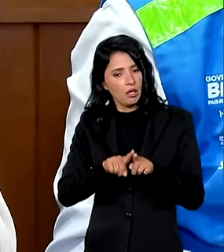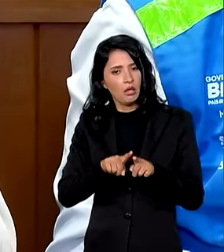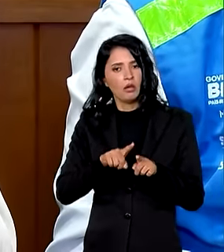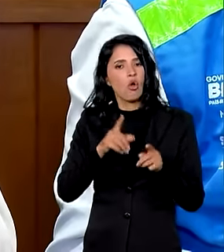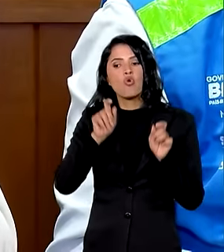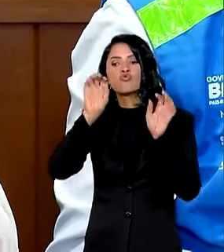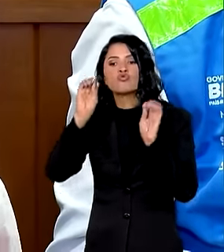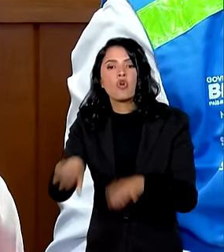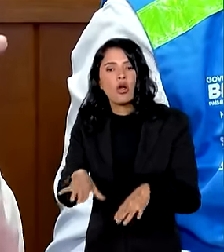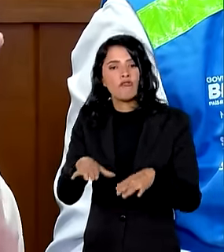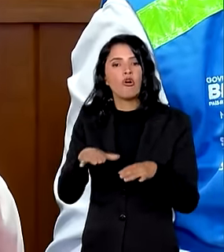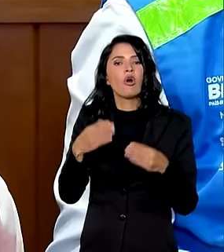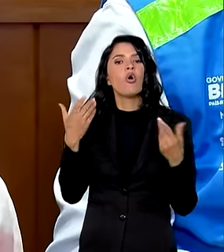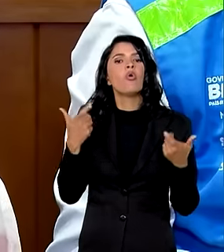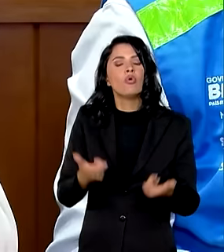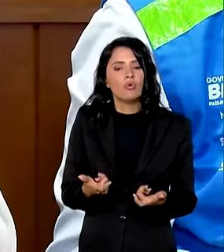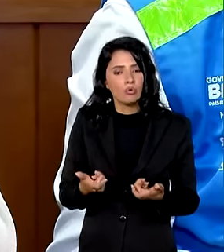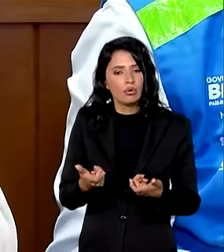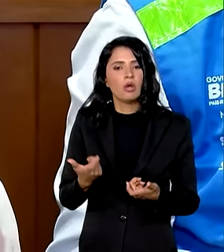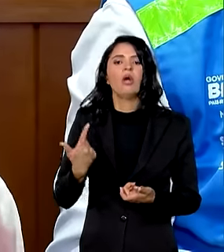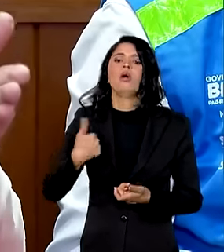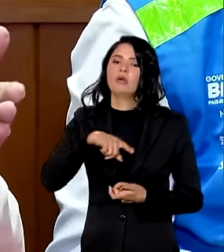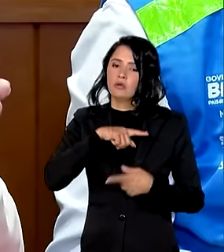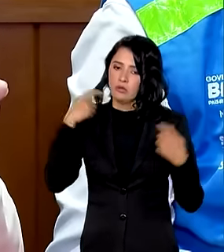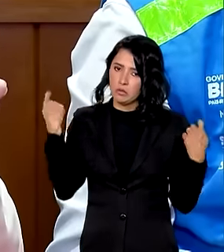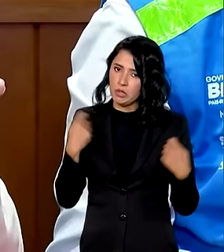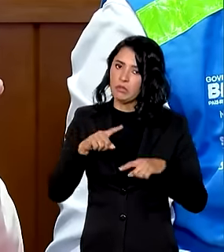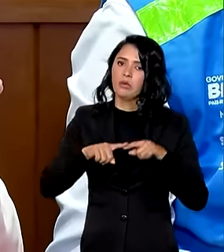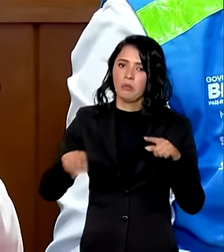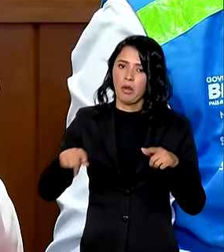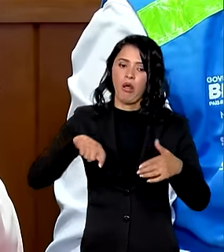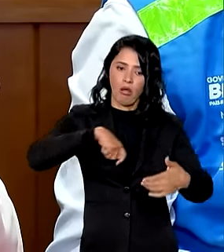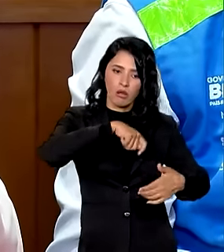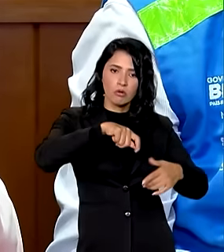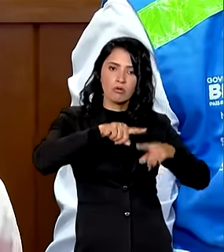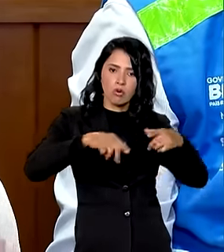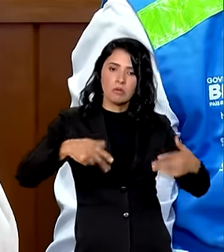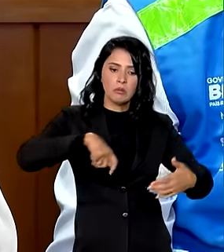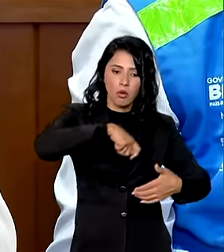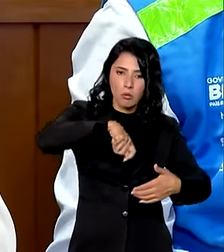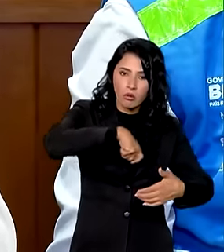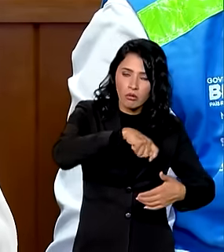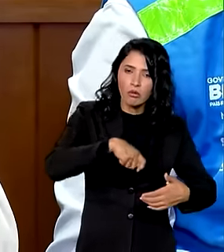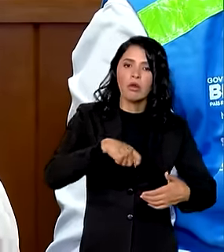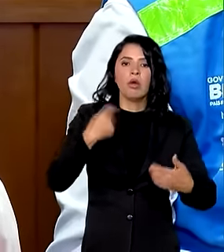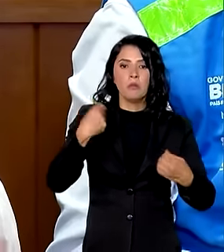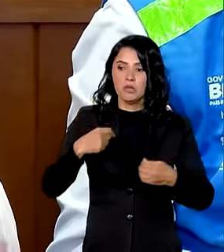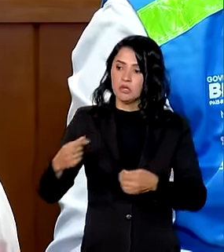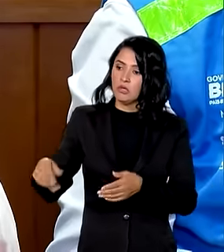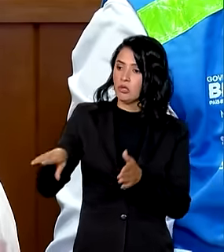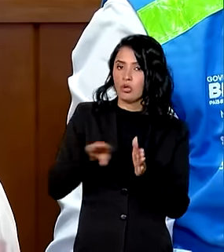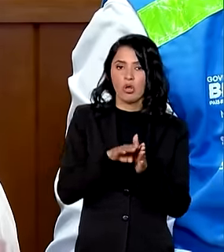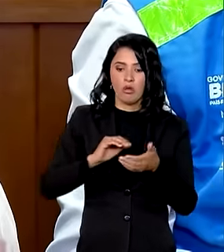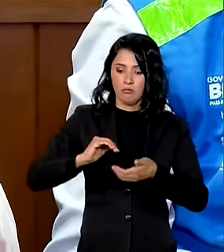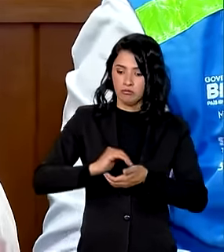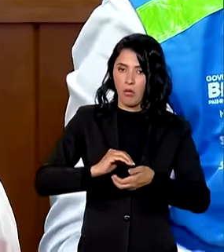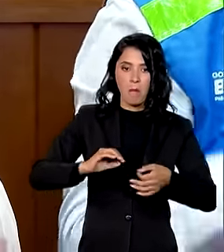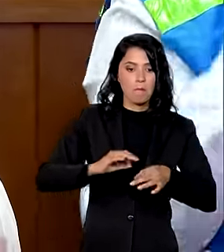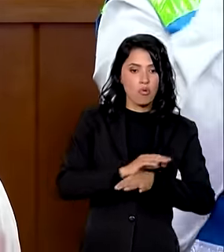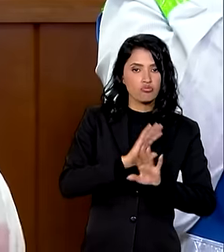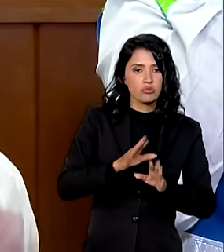tudo isso nós precisamos dos insumos para que essa comida seja feita essa comida precisa chegar pronta nesses locais